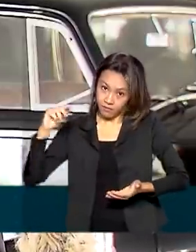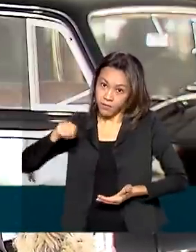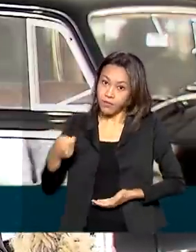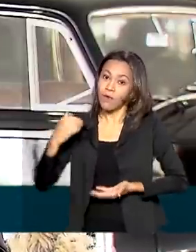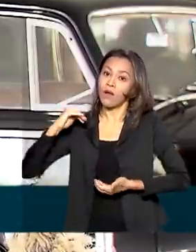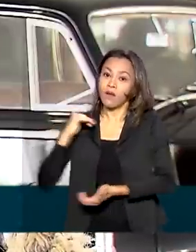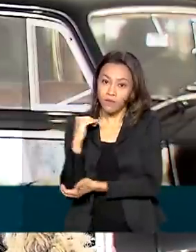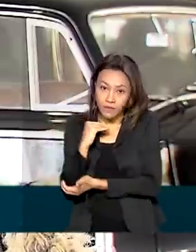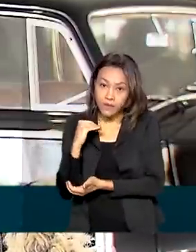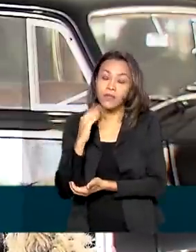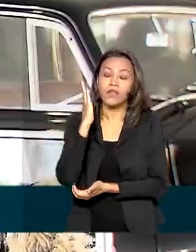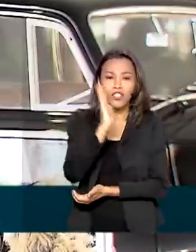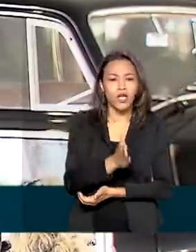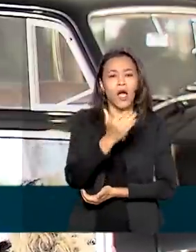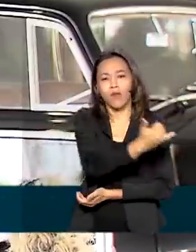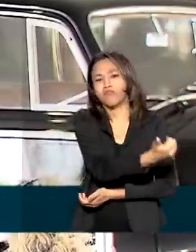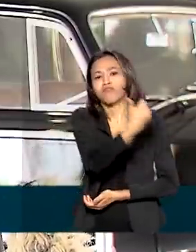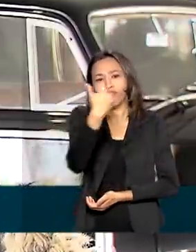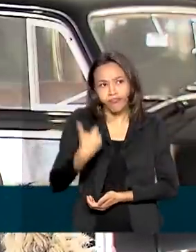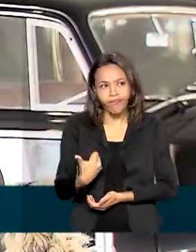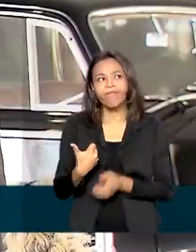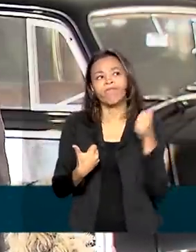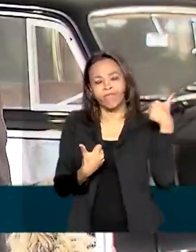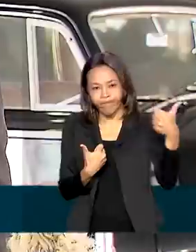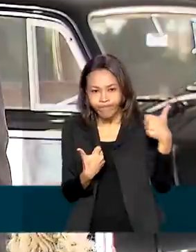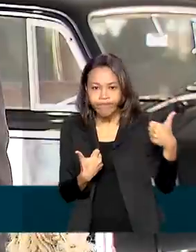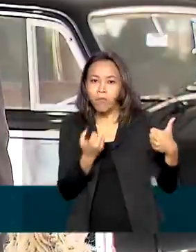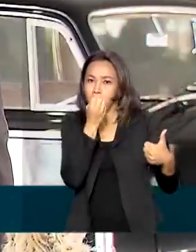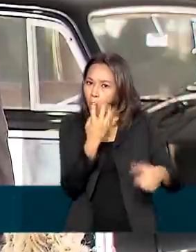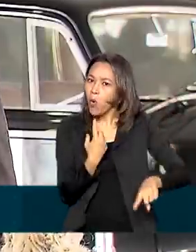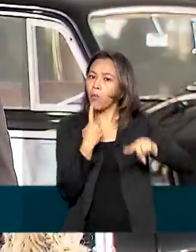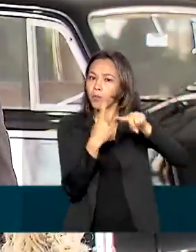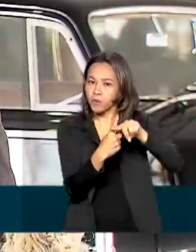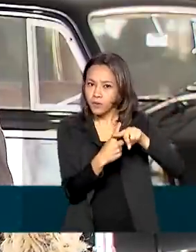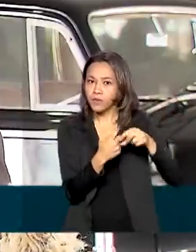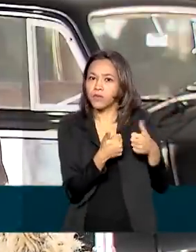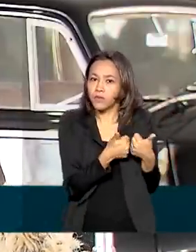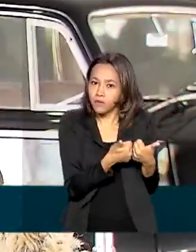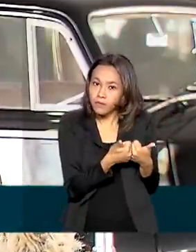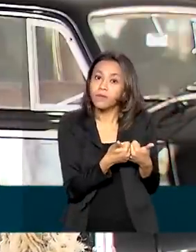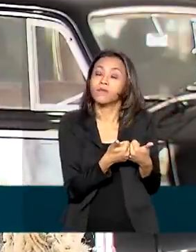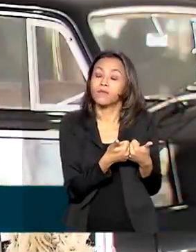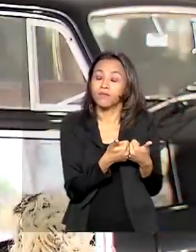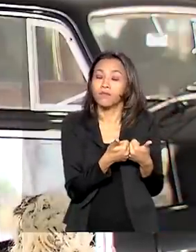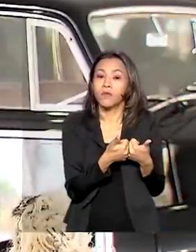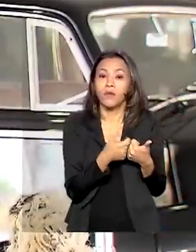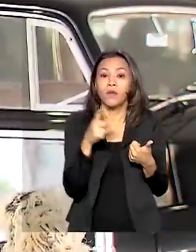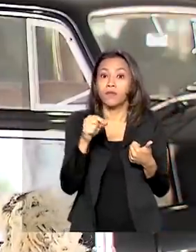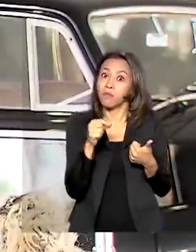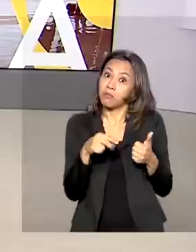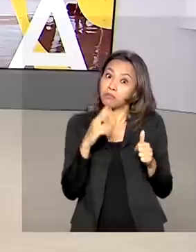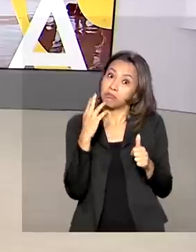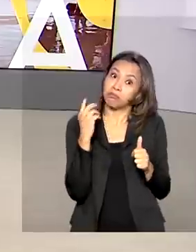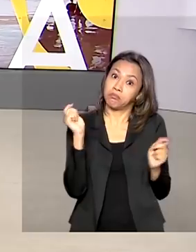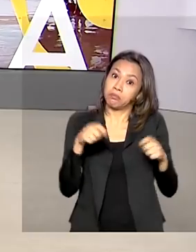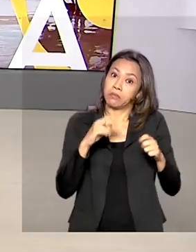de reiterar para nós como uma sinalização muito positiva em direção a um possível veto.